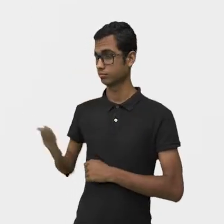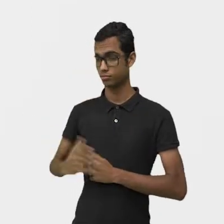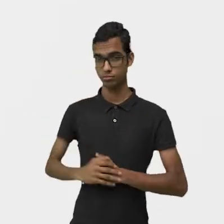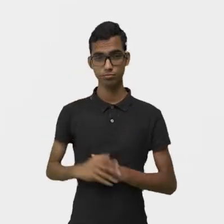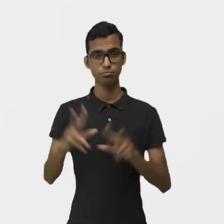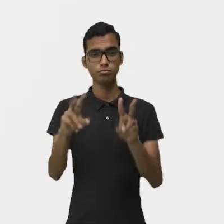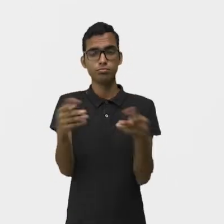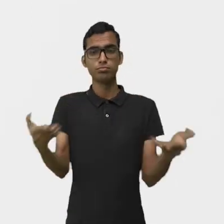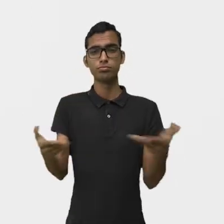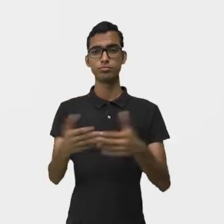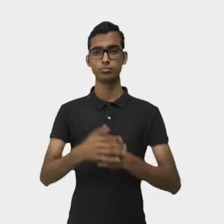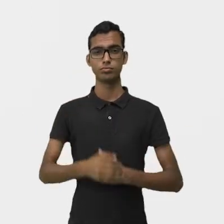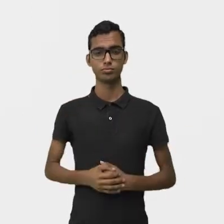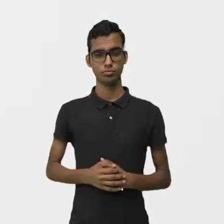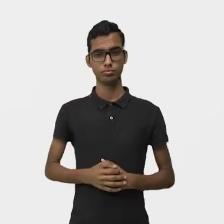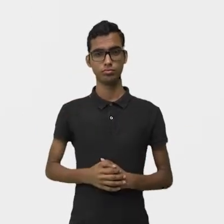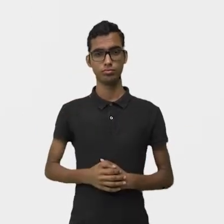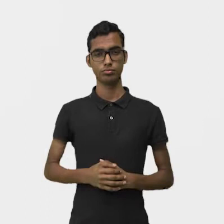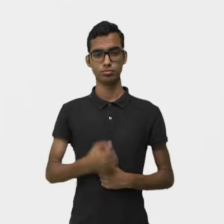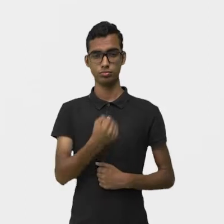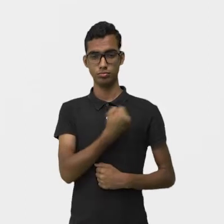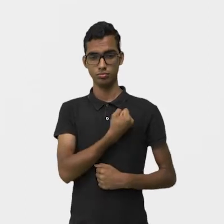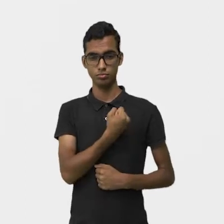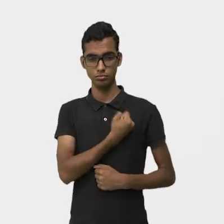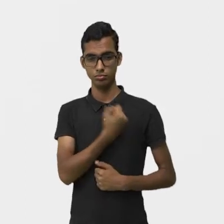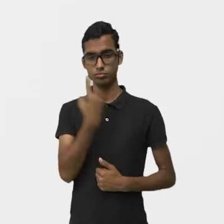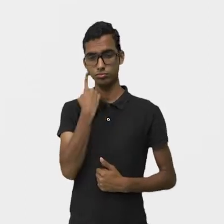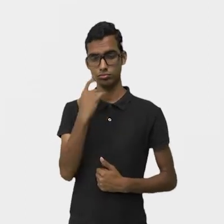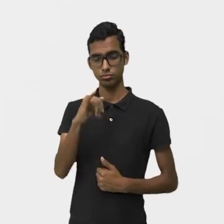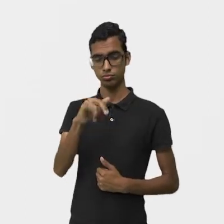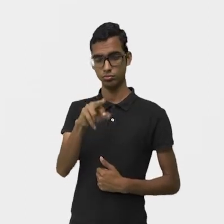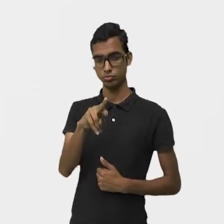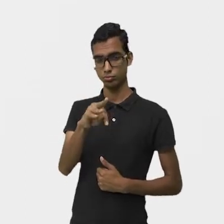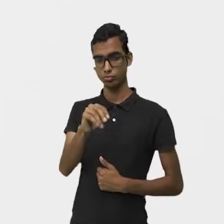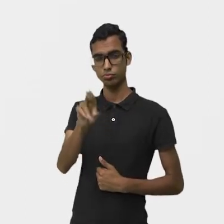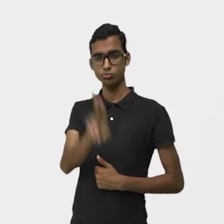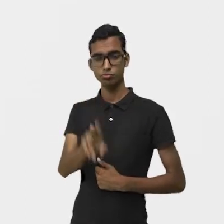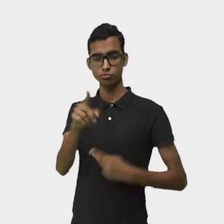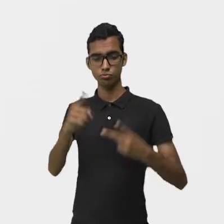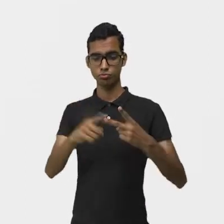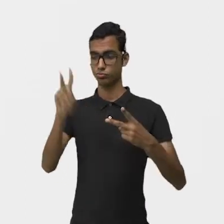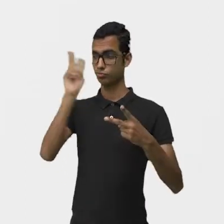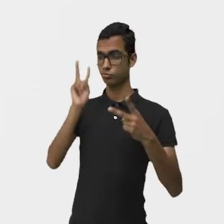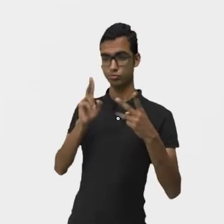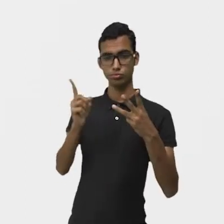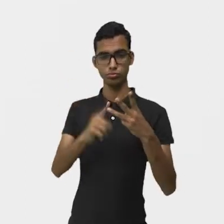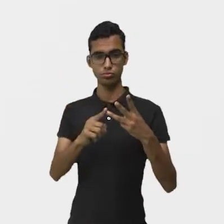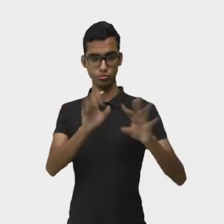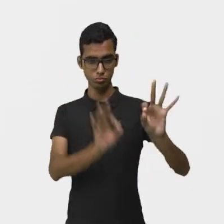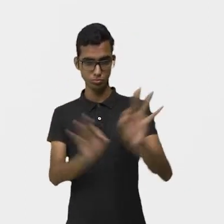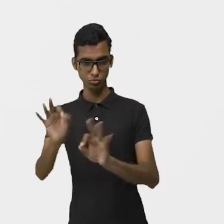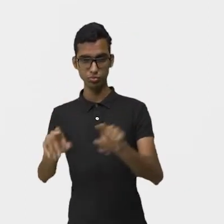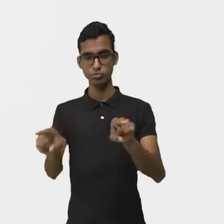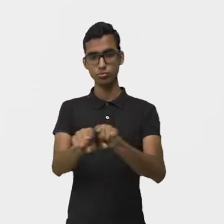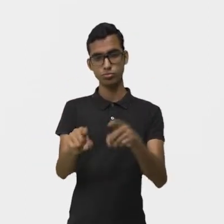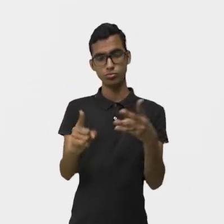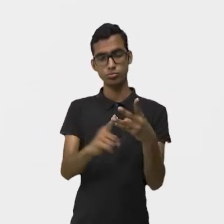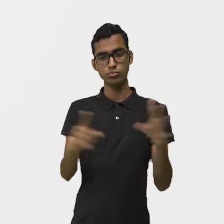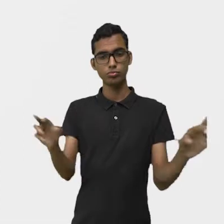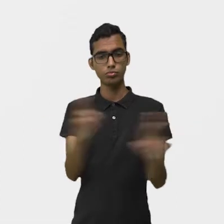Objeto de conhecimento, números inteiros, usos, história, ordenação,